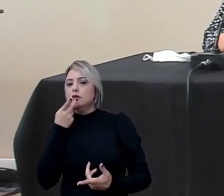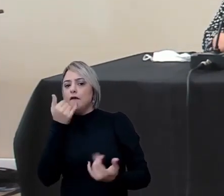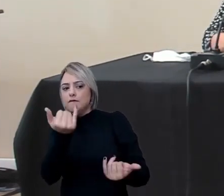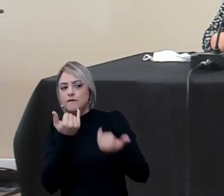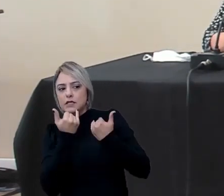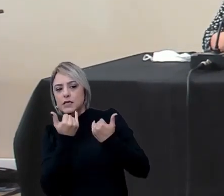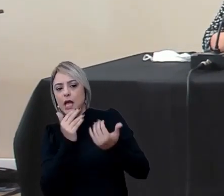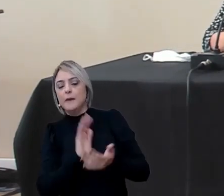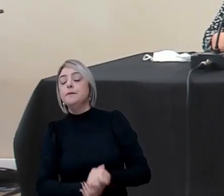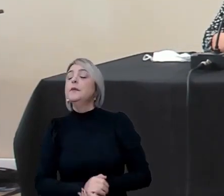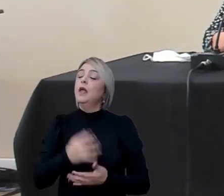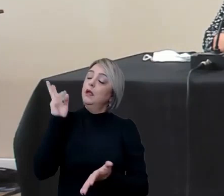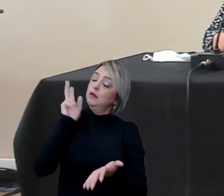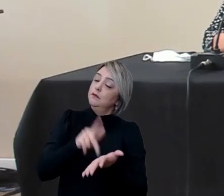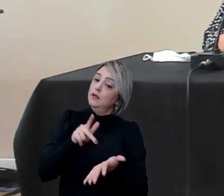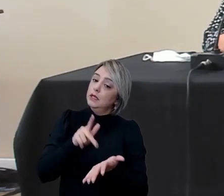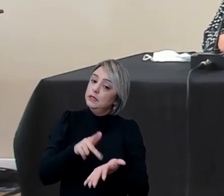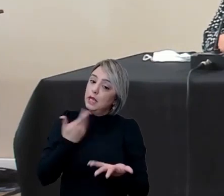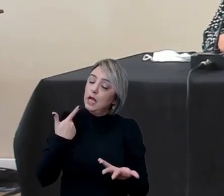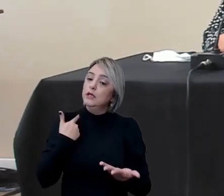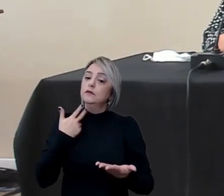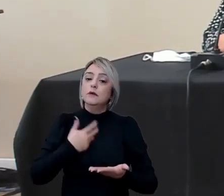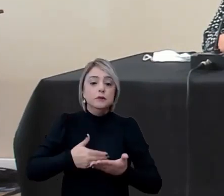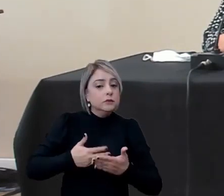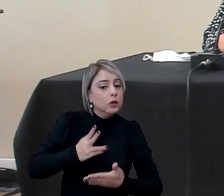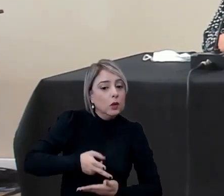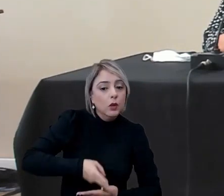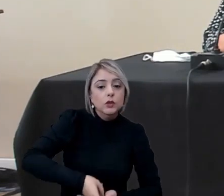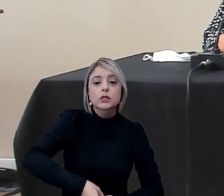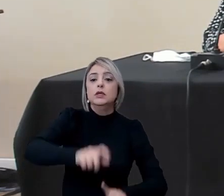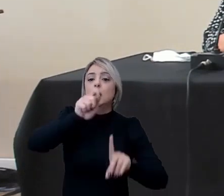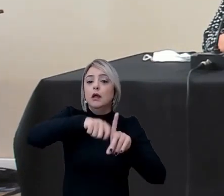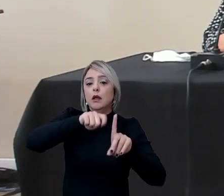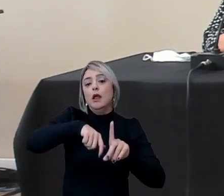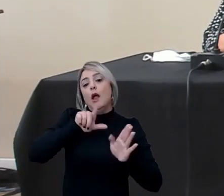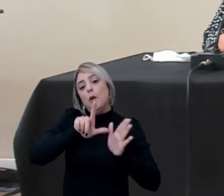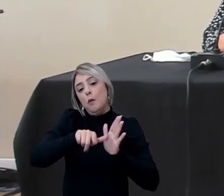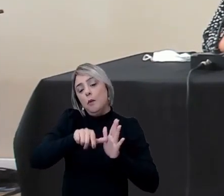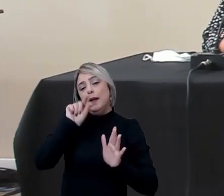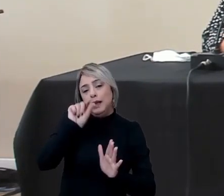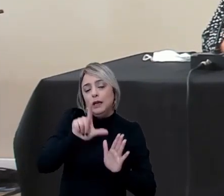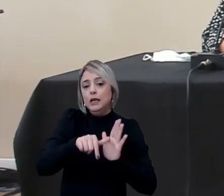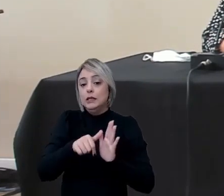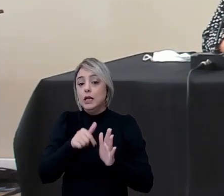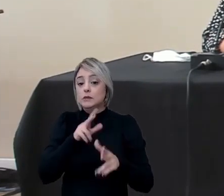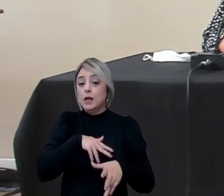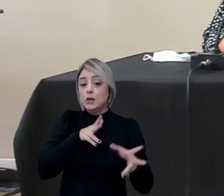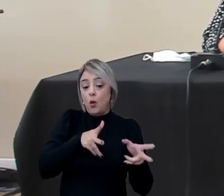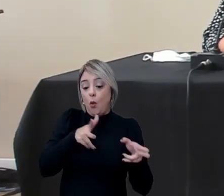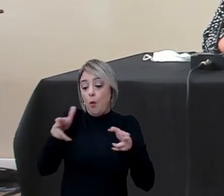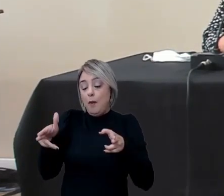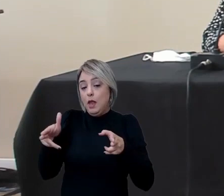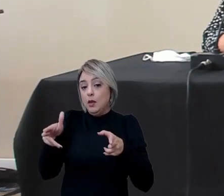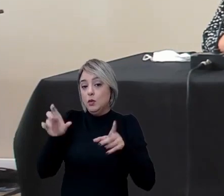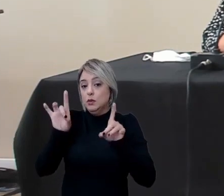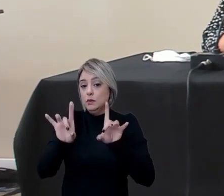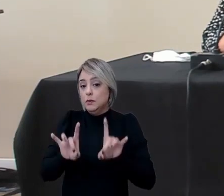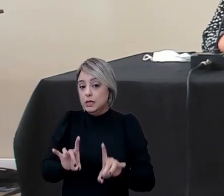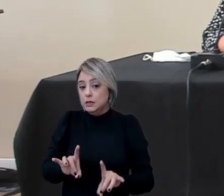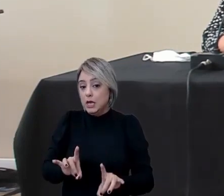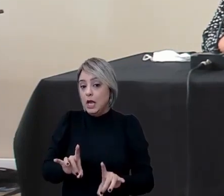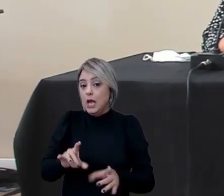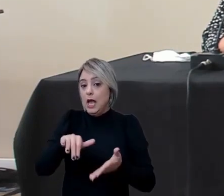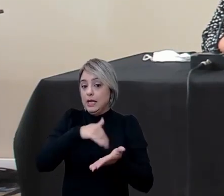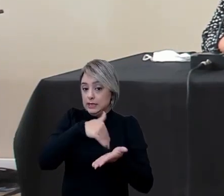e de fato acho que a gente vai seguir com o calendário talvez haja um pequeno atraso mas o período específico a